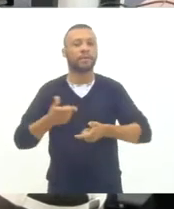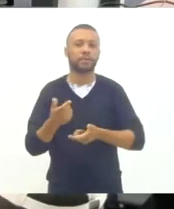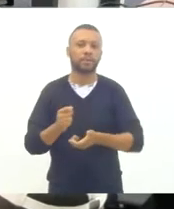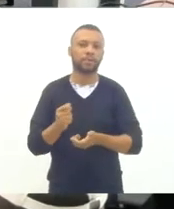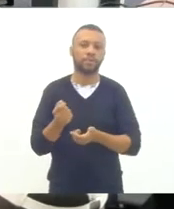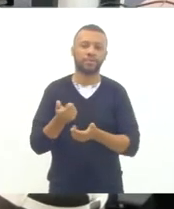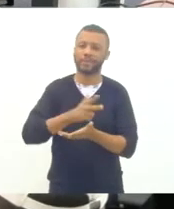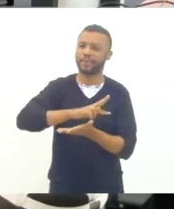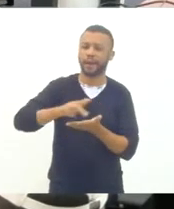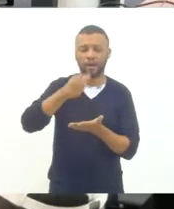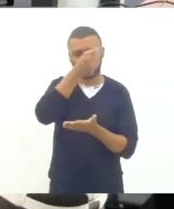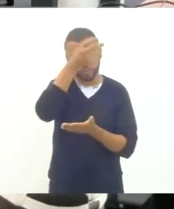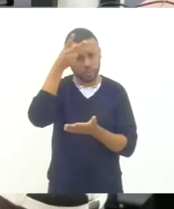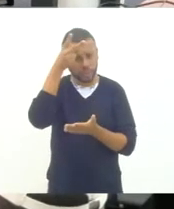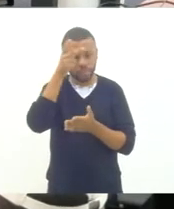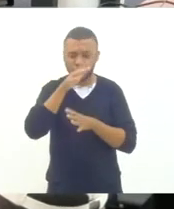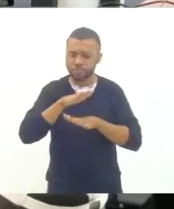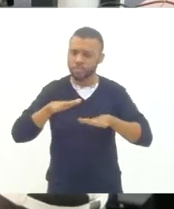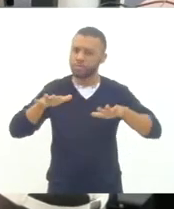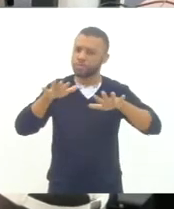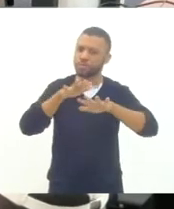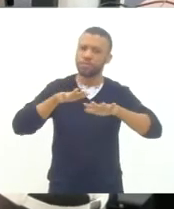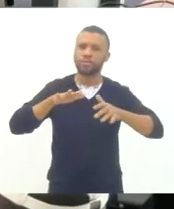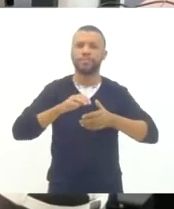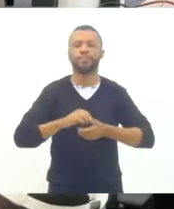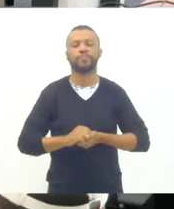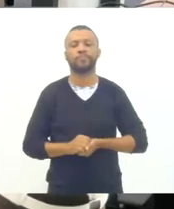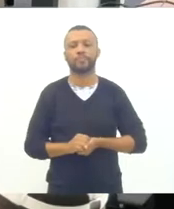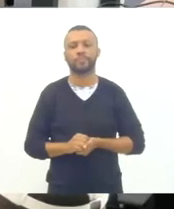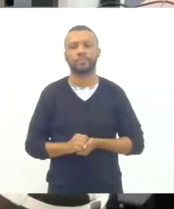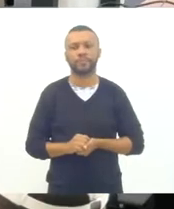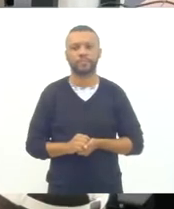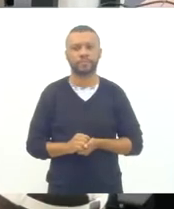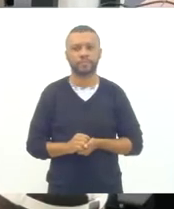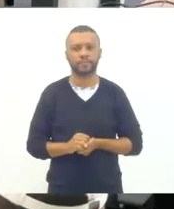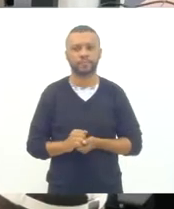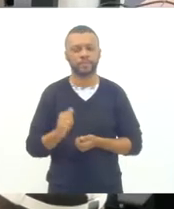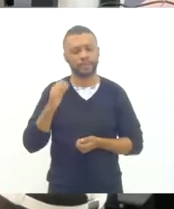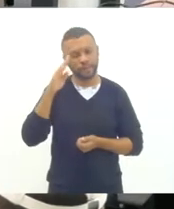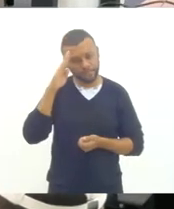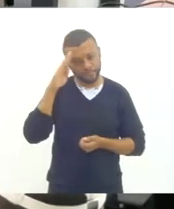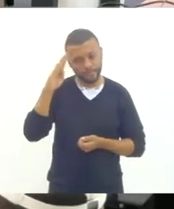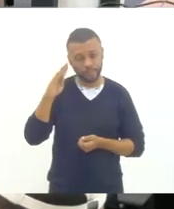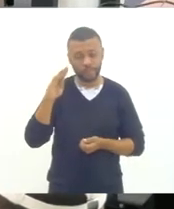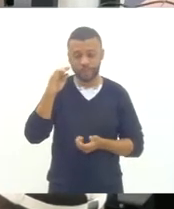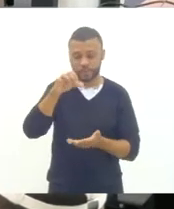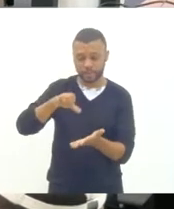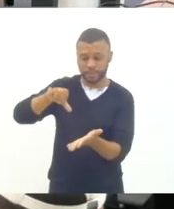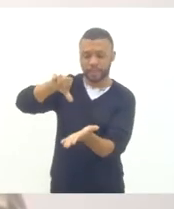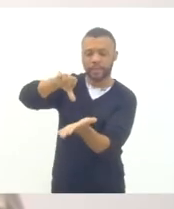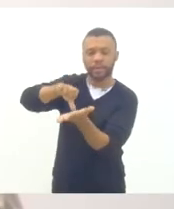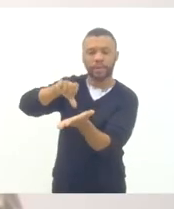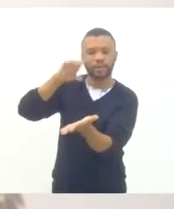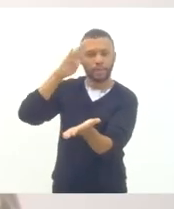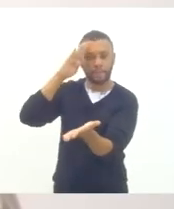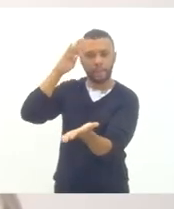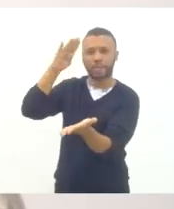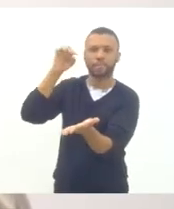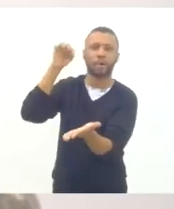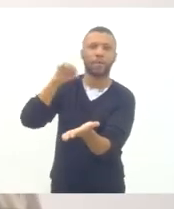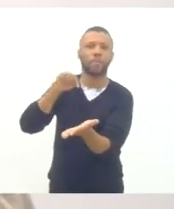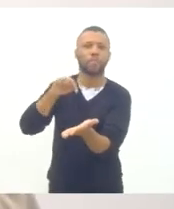municípios, inclusive, lá na sede, nós temos